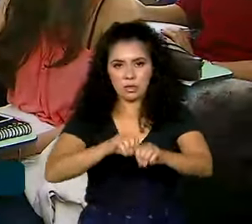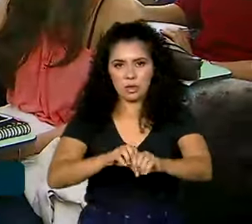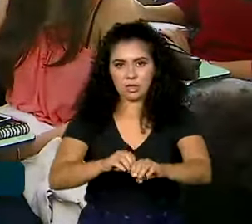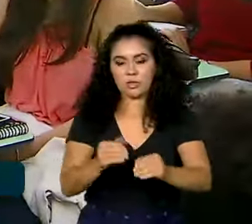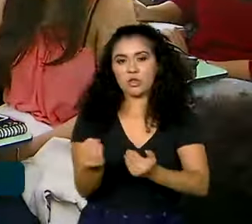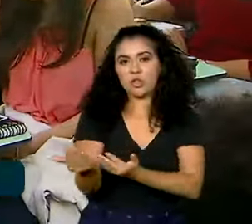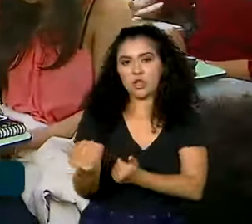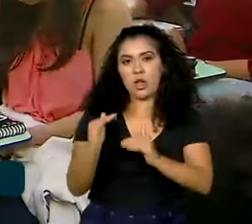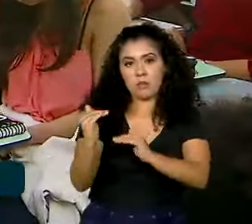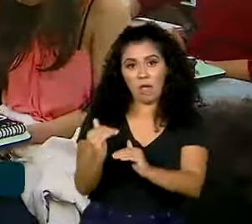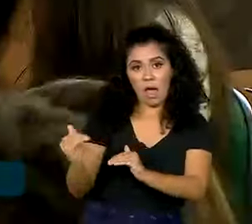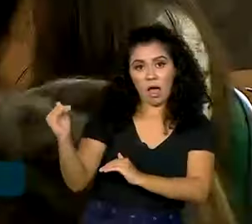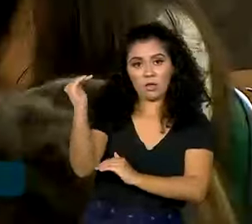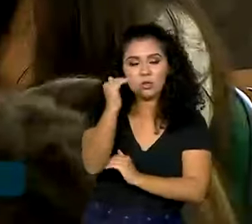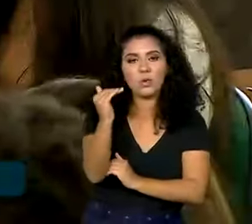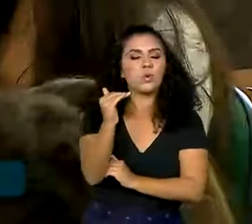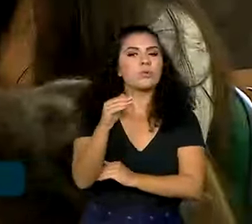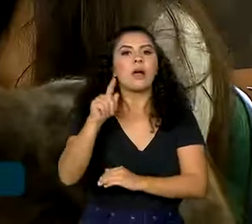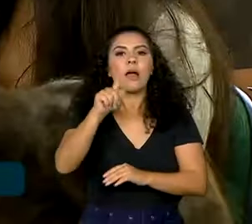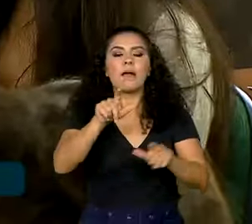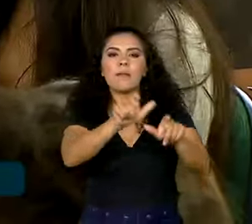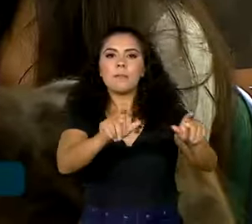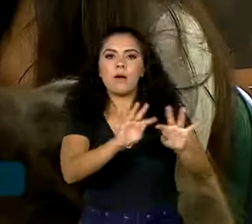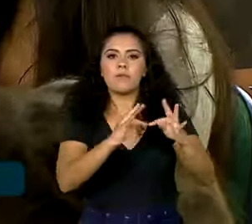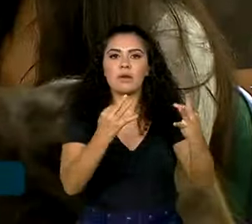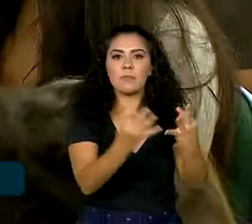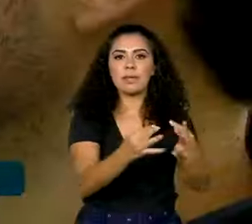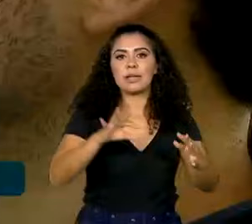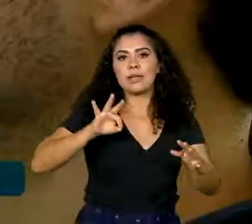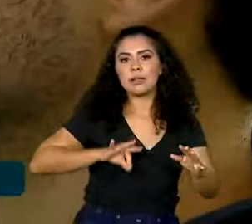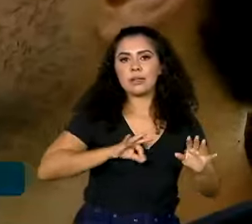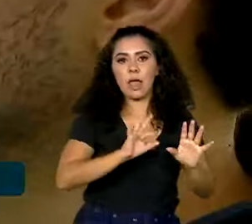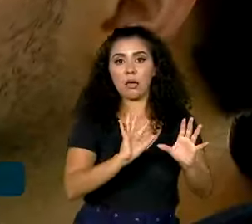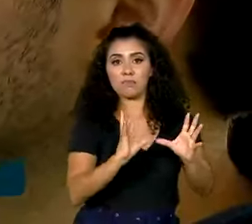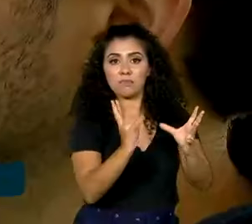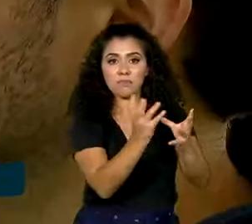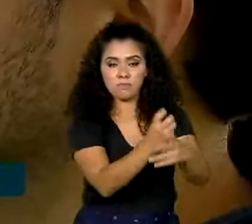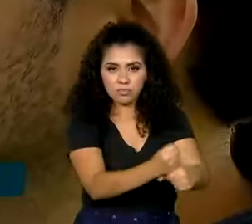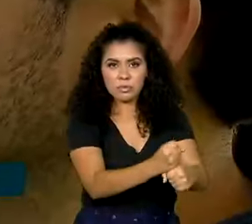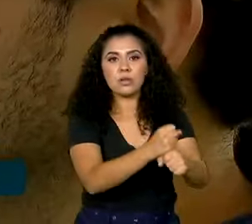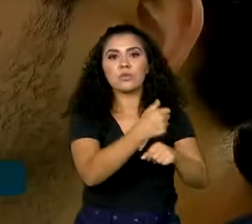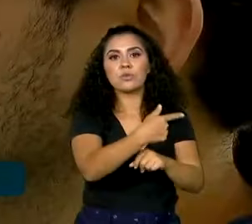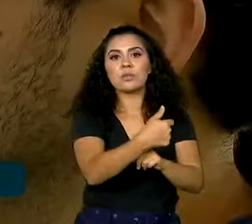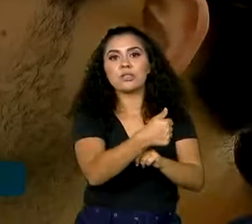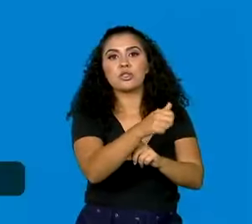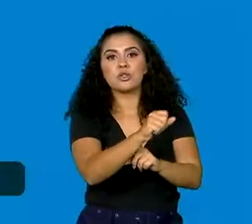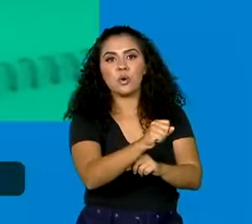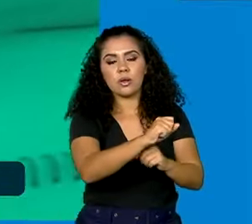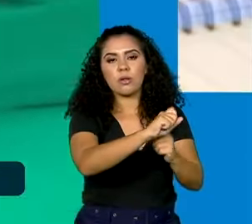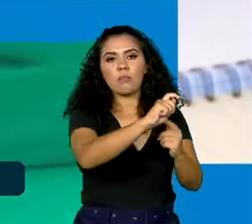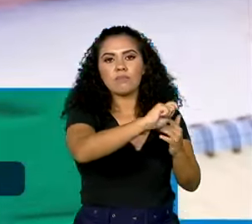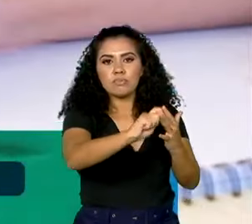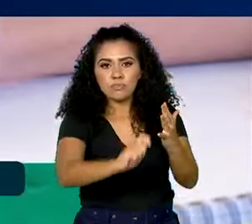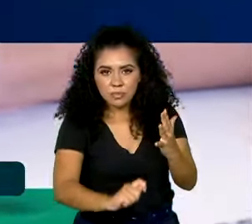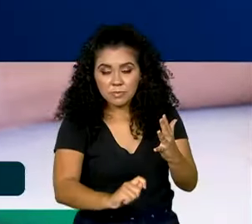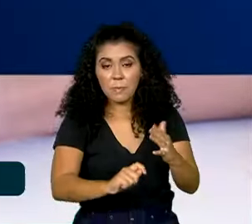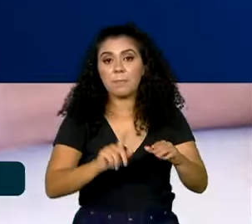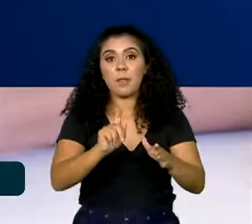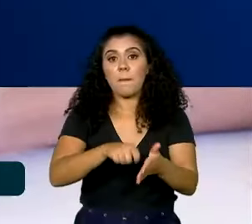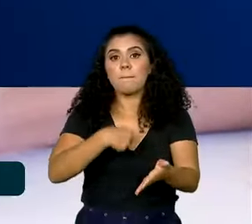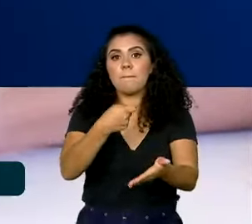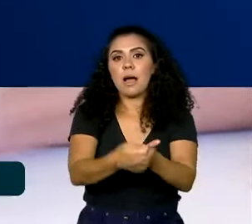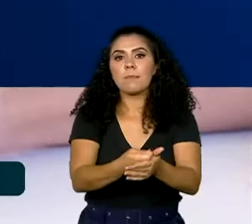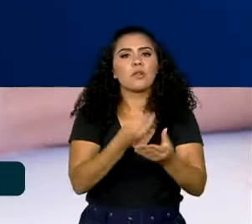Terão prioridade as famílias com renda familiar per capita de até R$ 218,00 por mês. O pagamento será